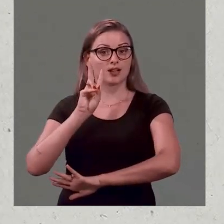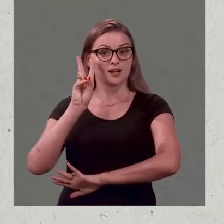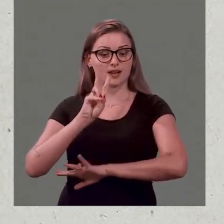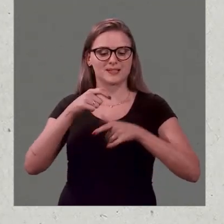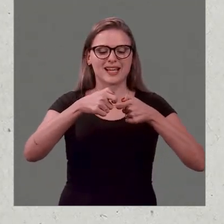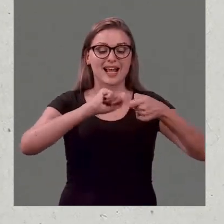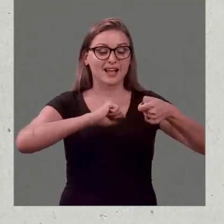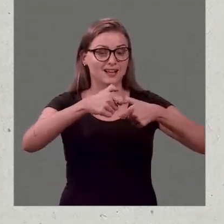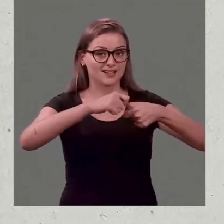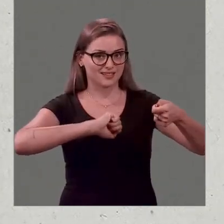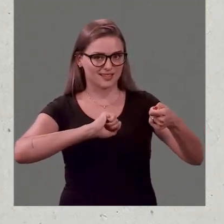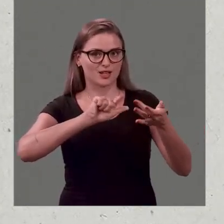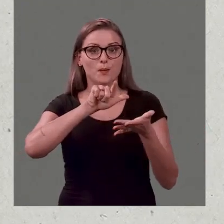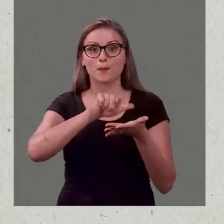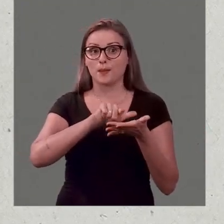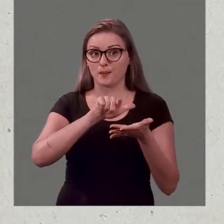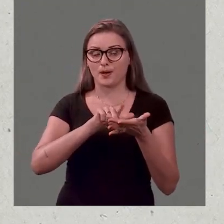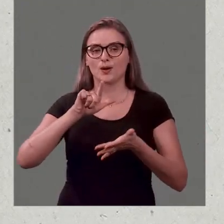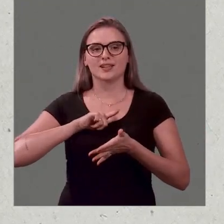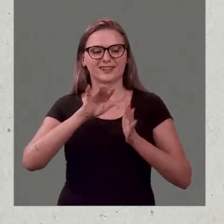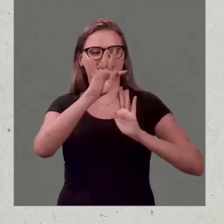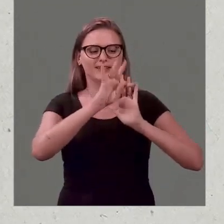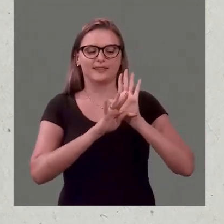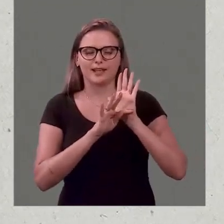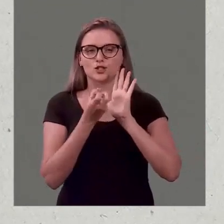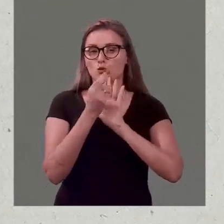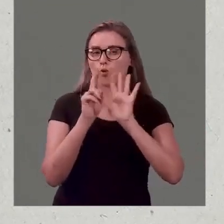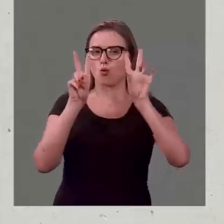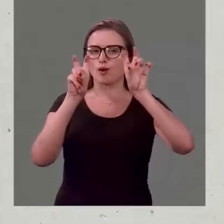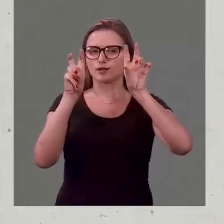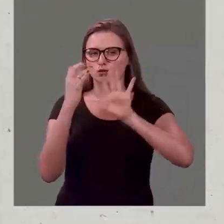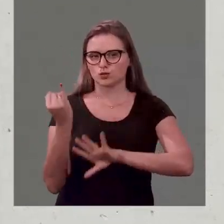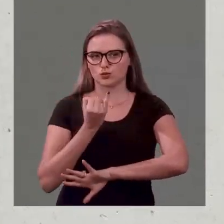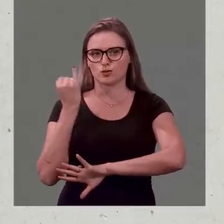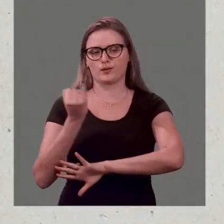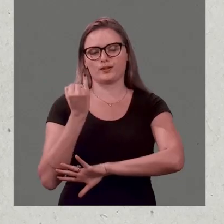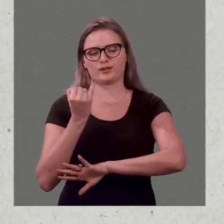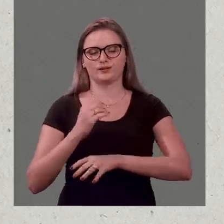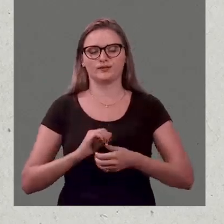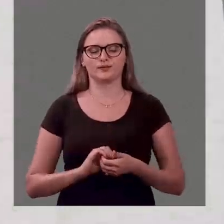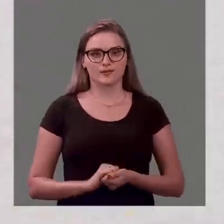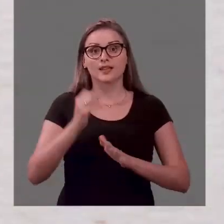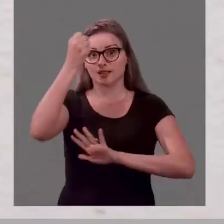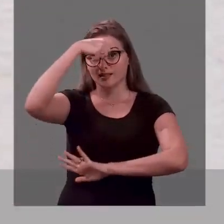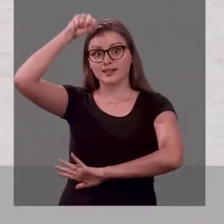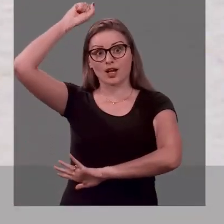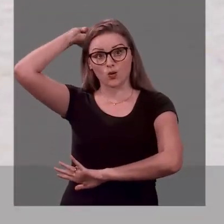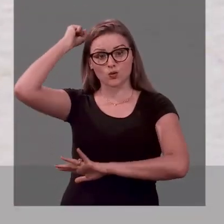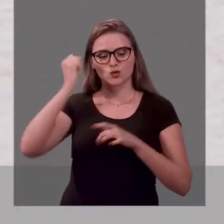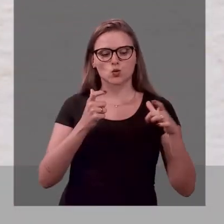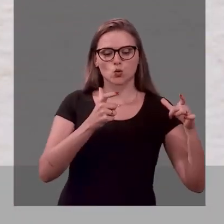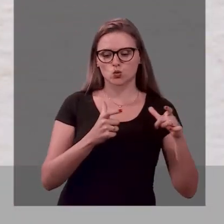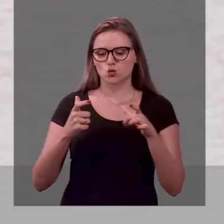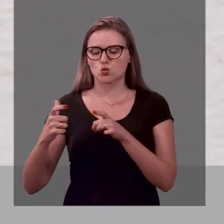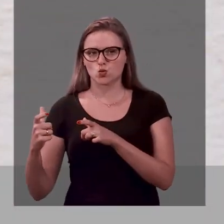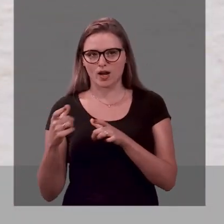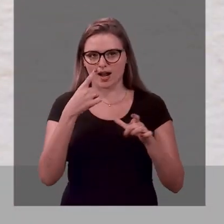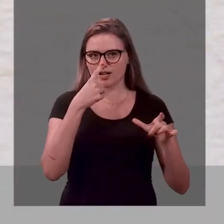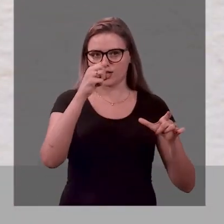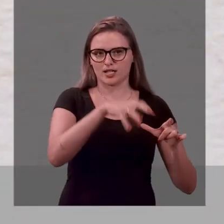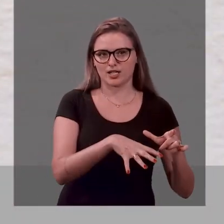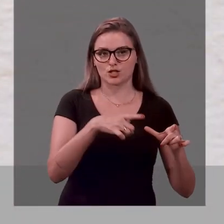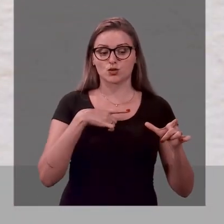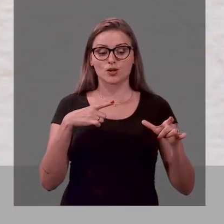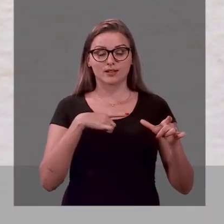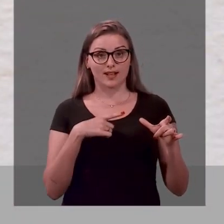Lembre-se de descaracterizar papéis confidenciais em picotadoras ou rasgando. Na Ux, os coletores